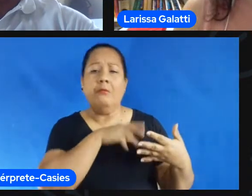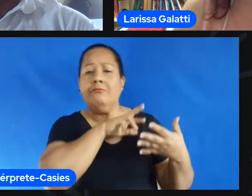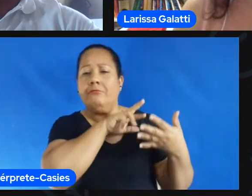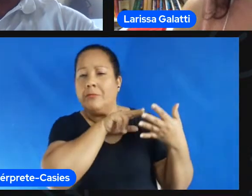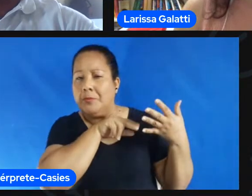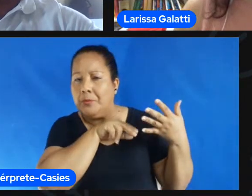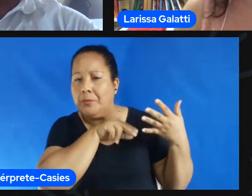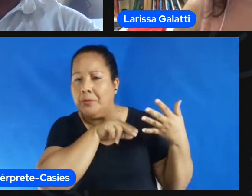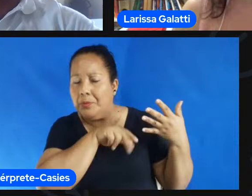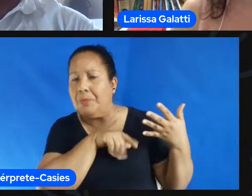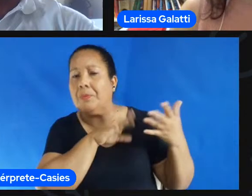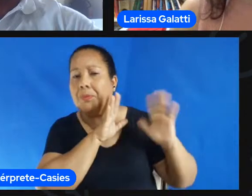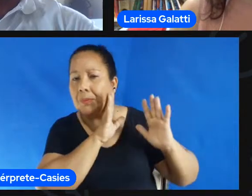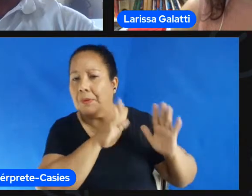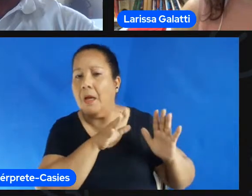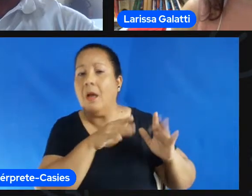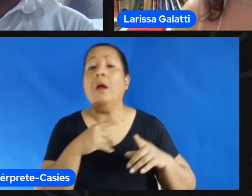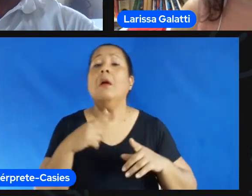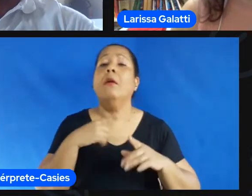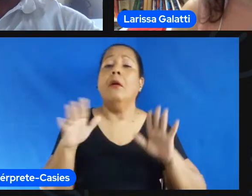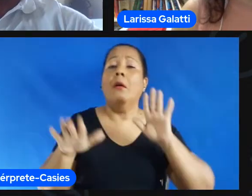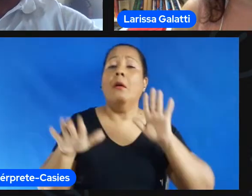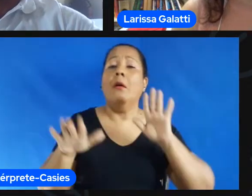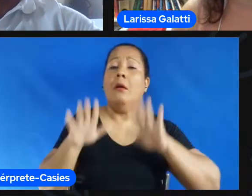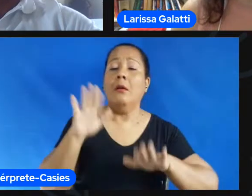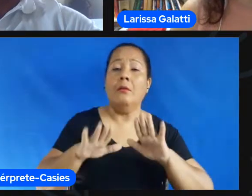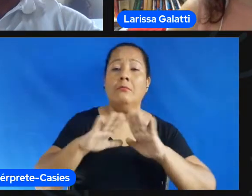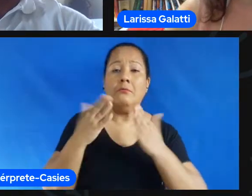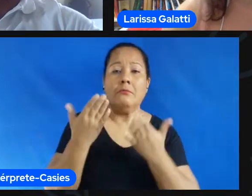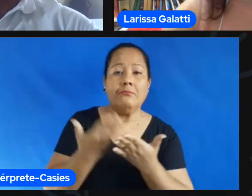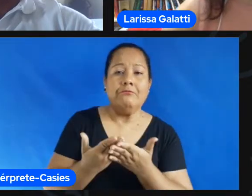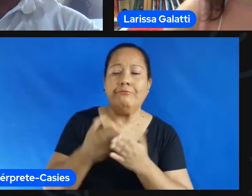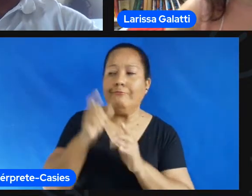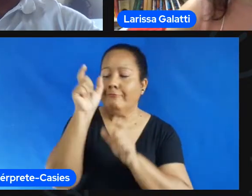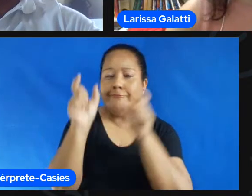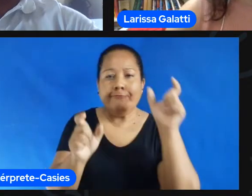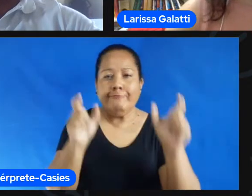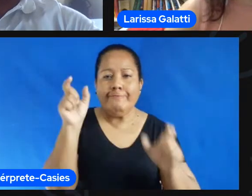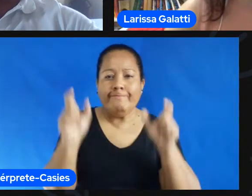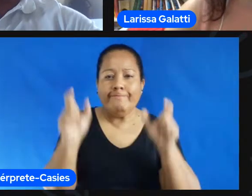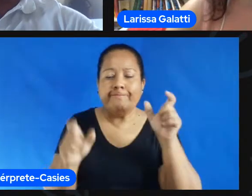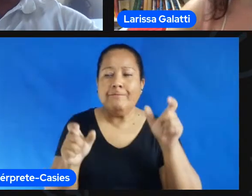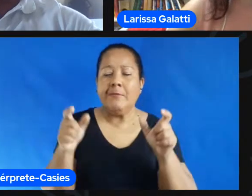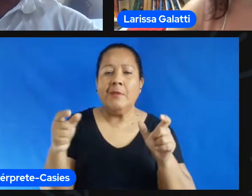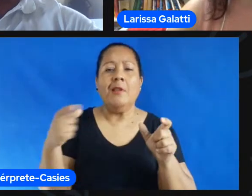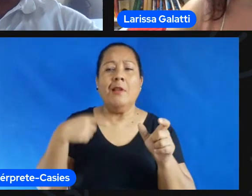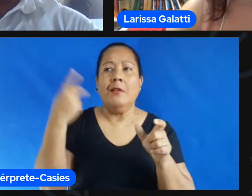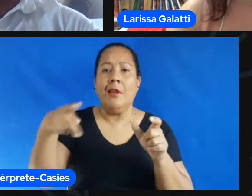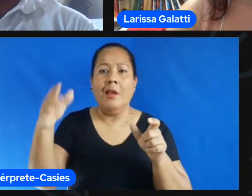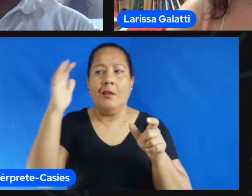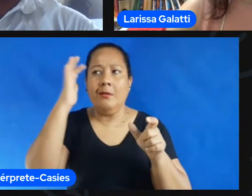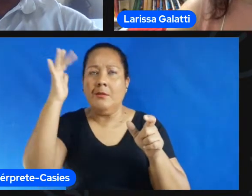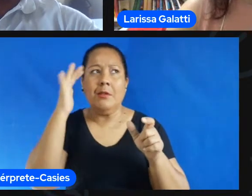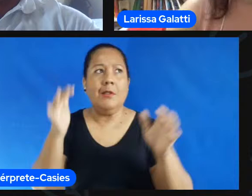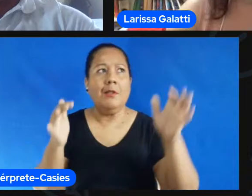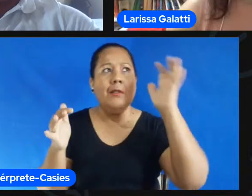sabe que faz a diferença né e que a gente pode aprender com essas pessoas do nosso dia a dia também